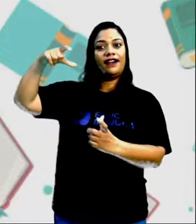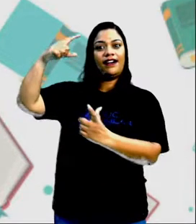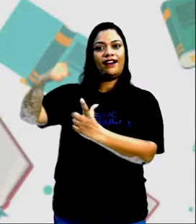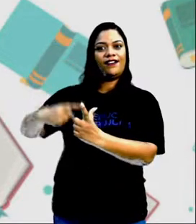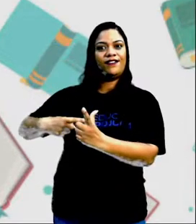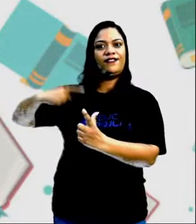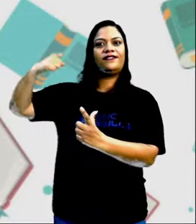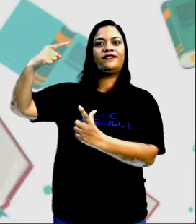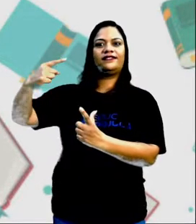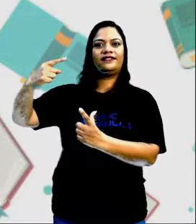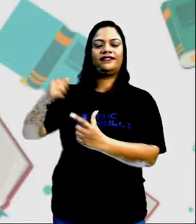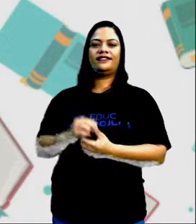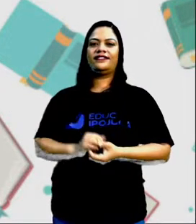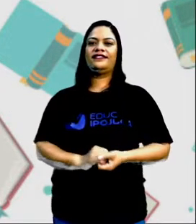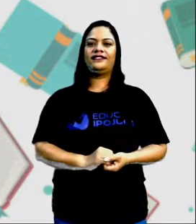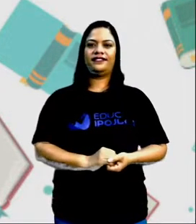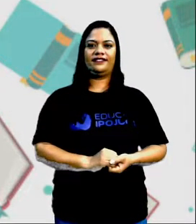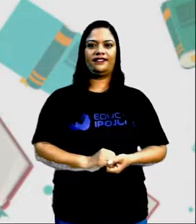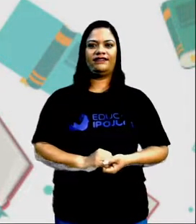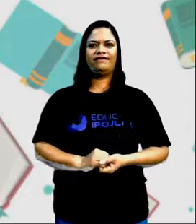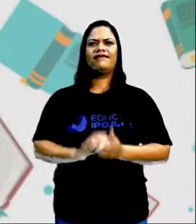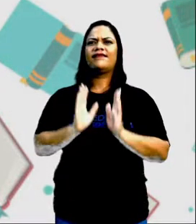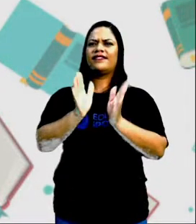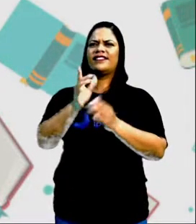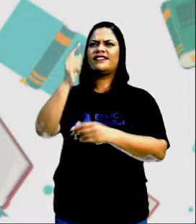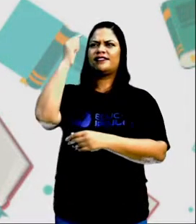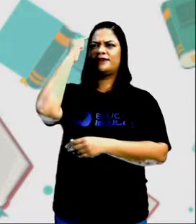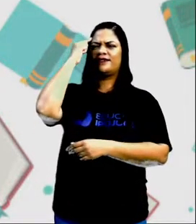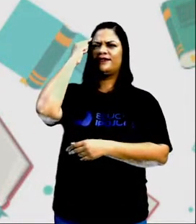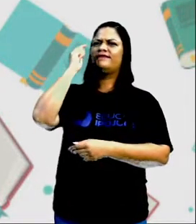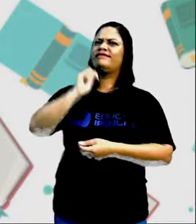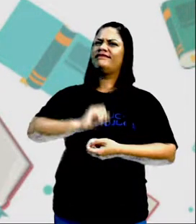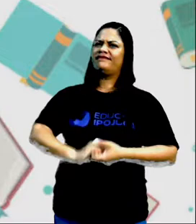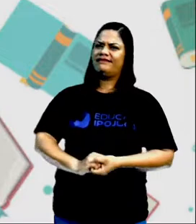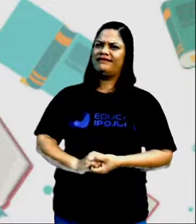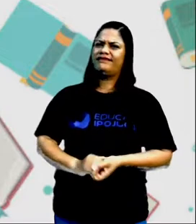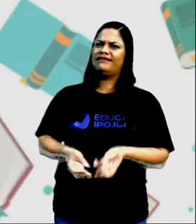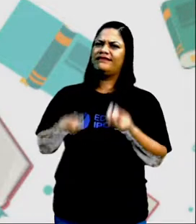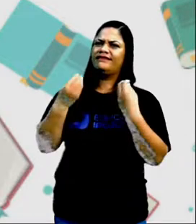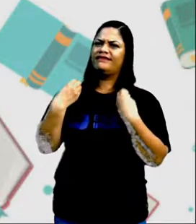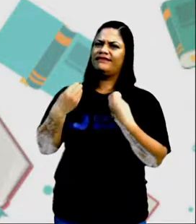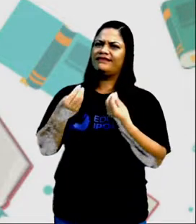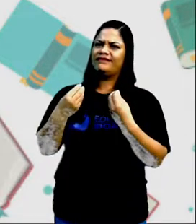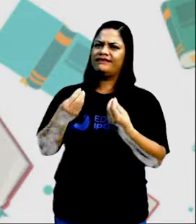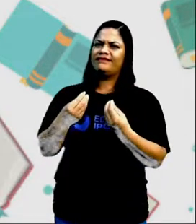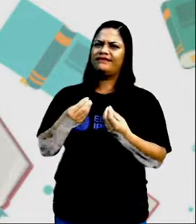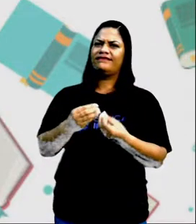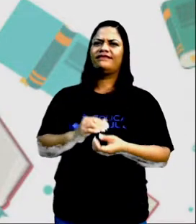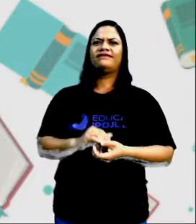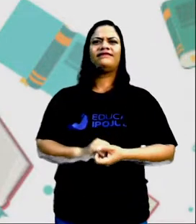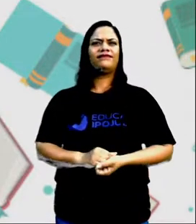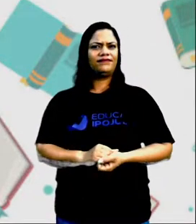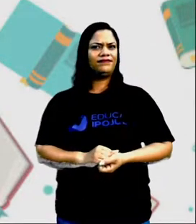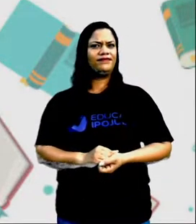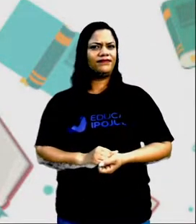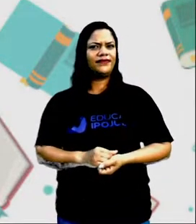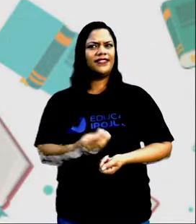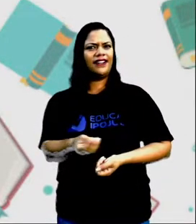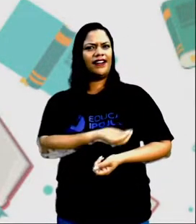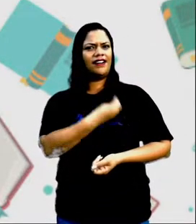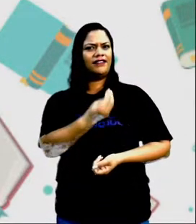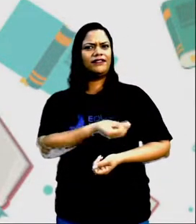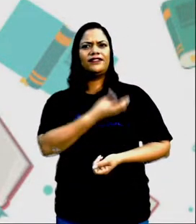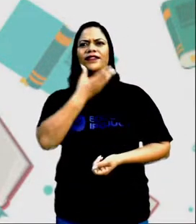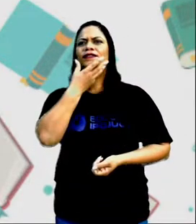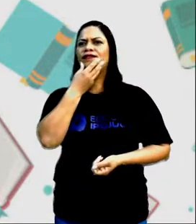Já pensaste como seria a vida